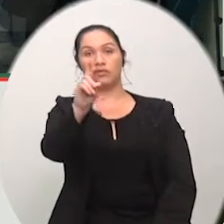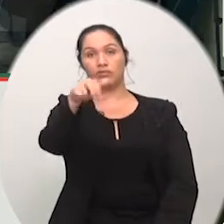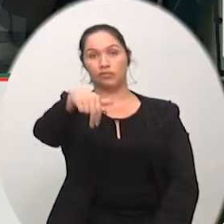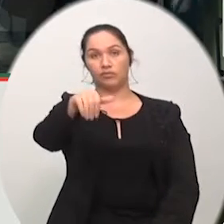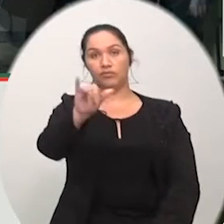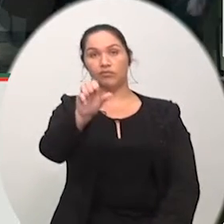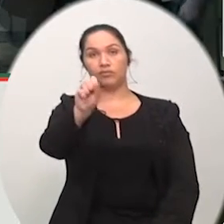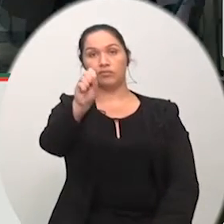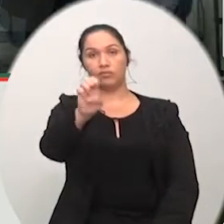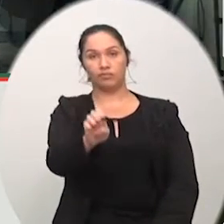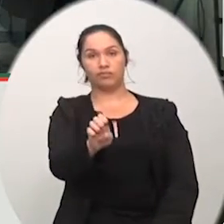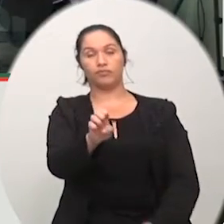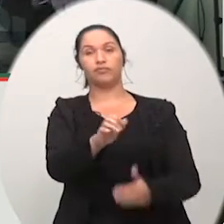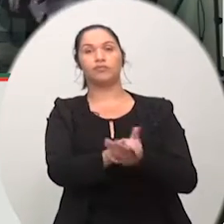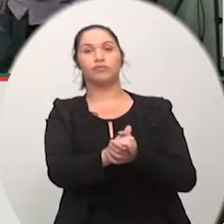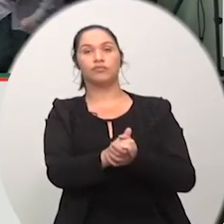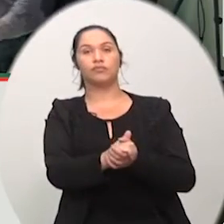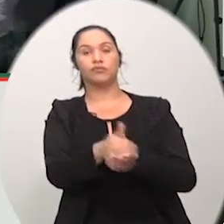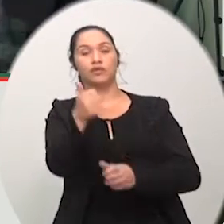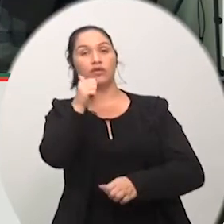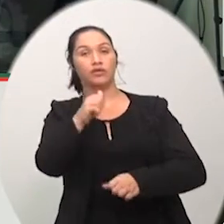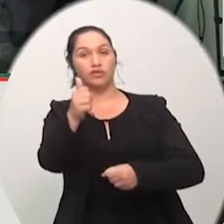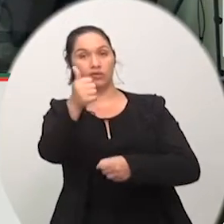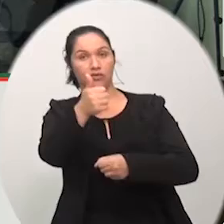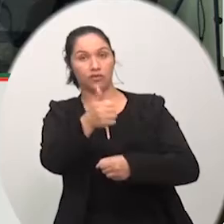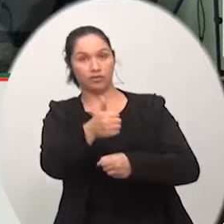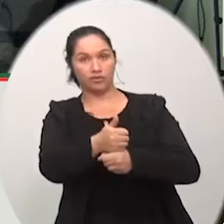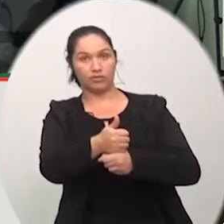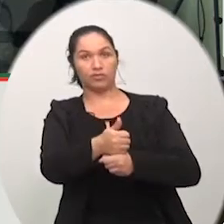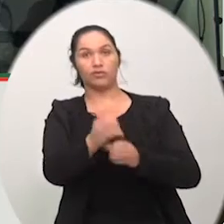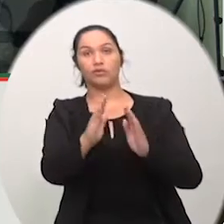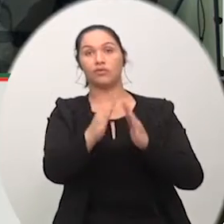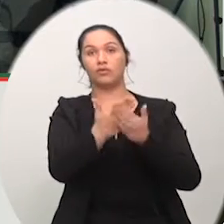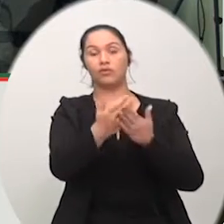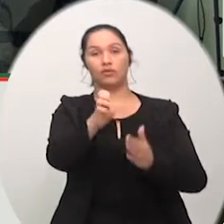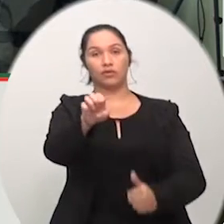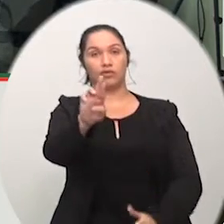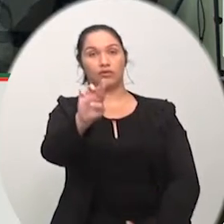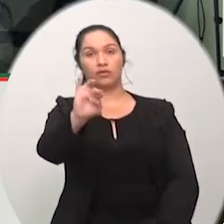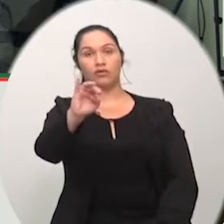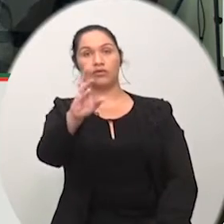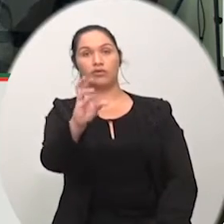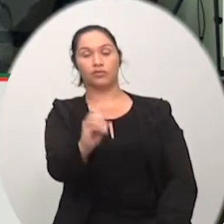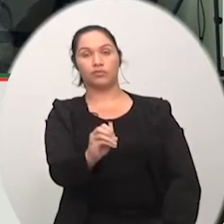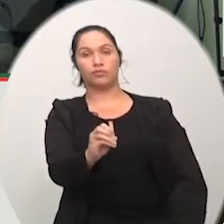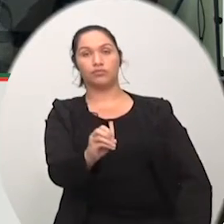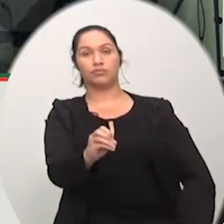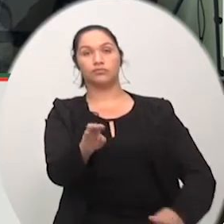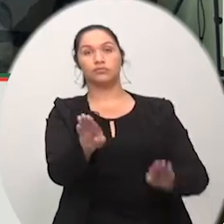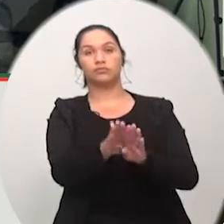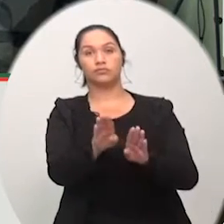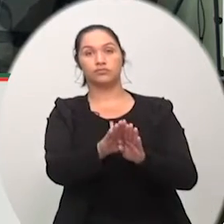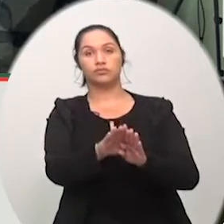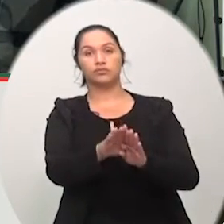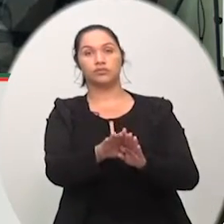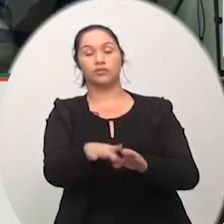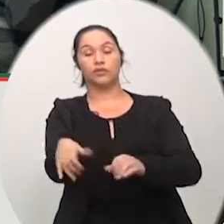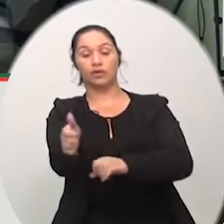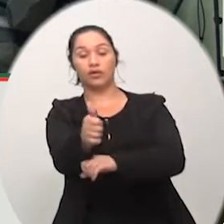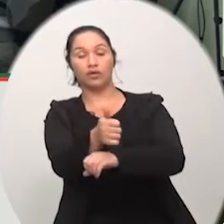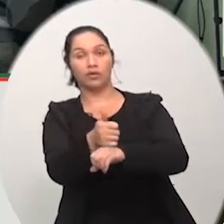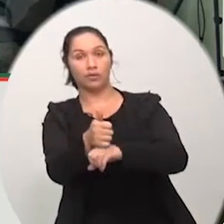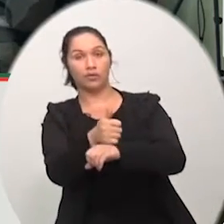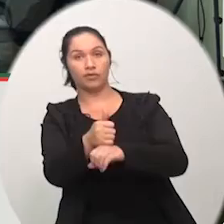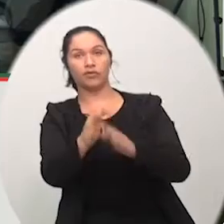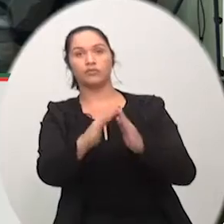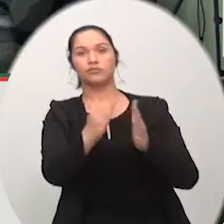Nonemarck e em nome dela a todos os demais profissionais daquela escola com a